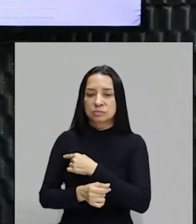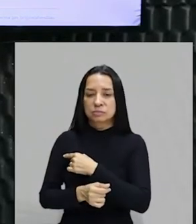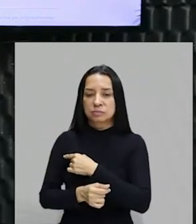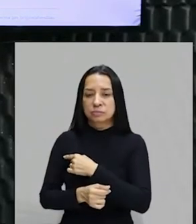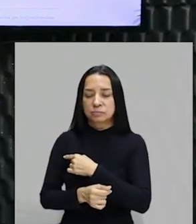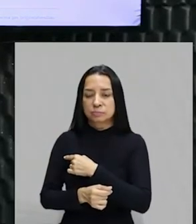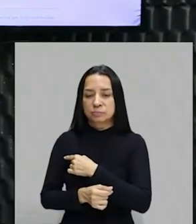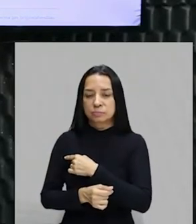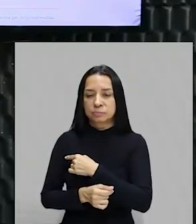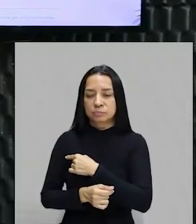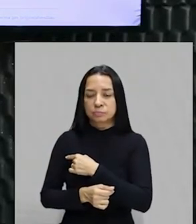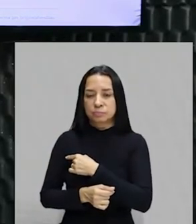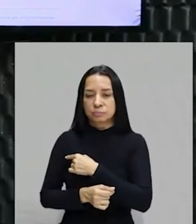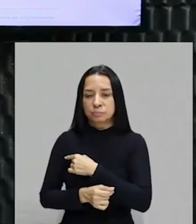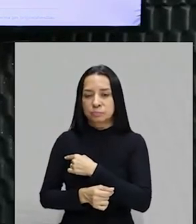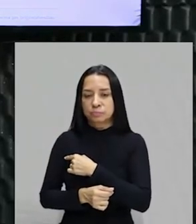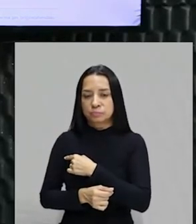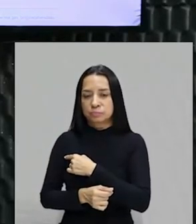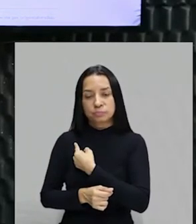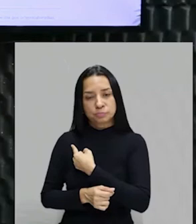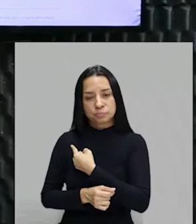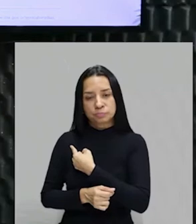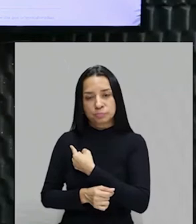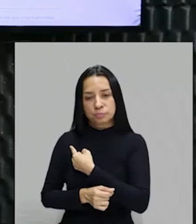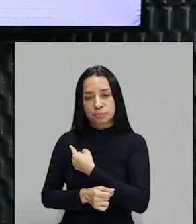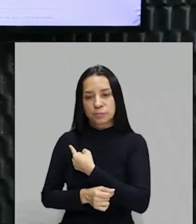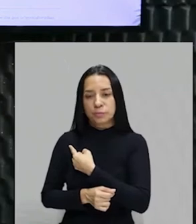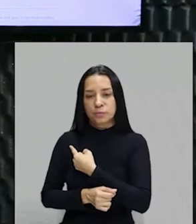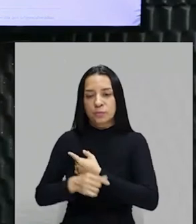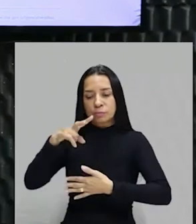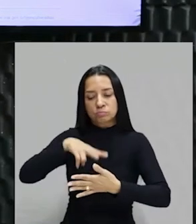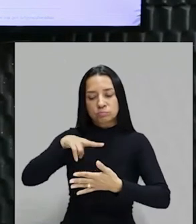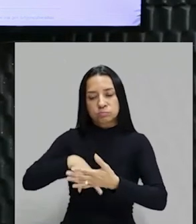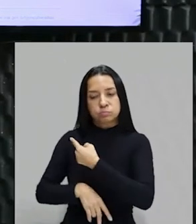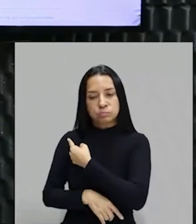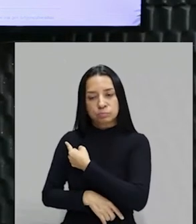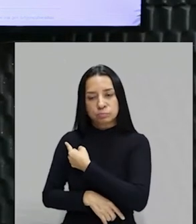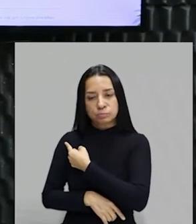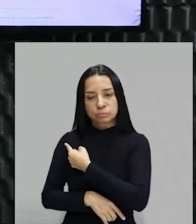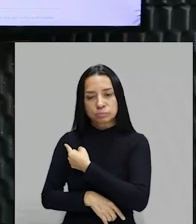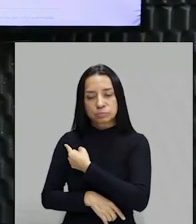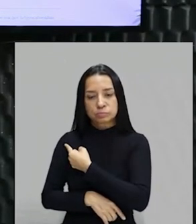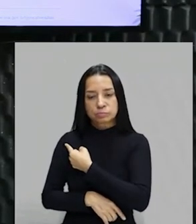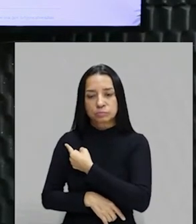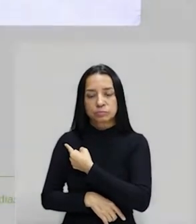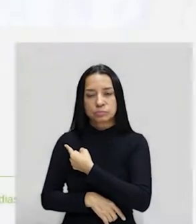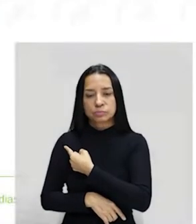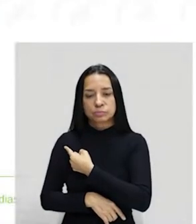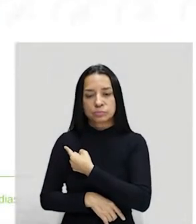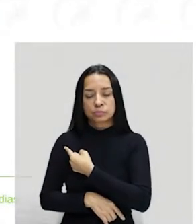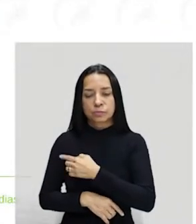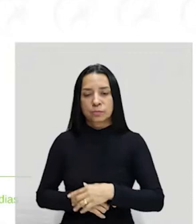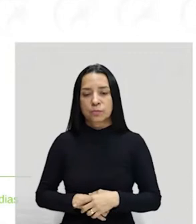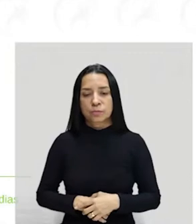gênero. Sobre a obra de Gonçalves Dias, meu canto de morte, guerreiros ouvi, sou filho das selvas, da selva